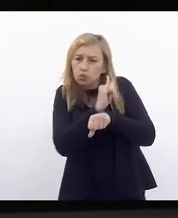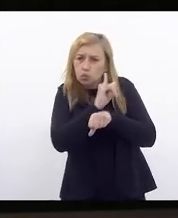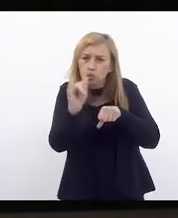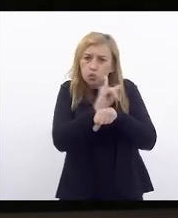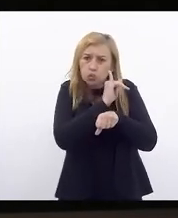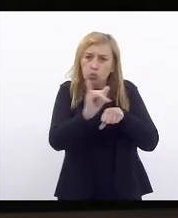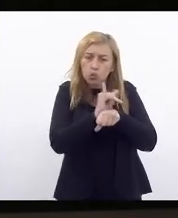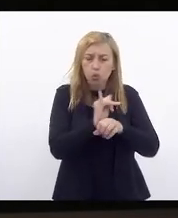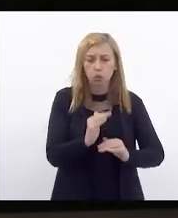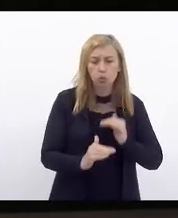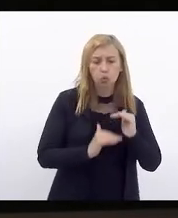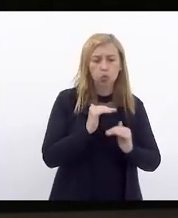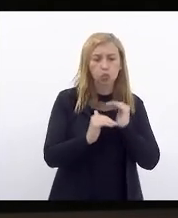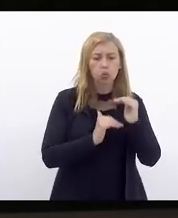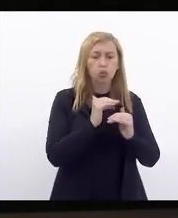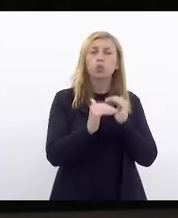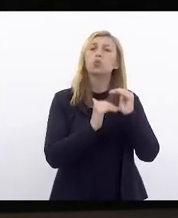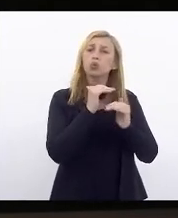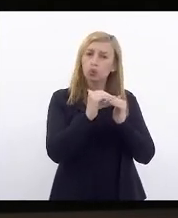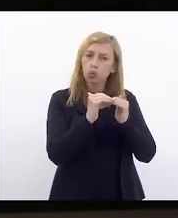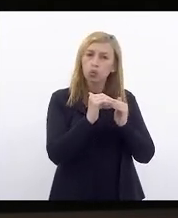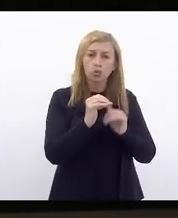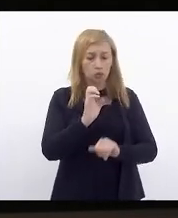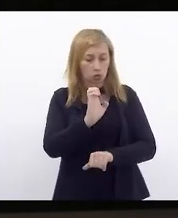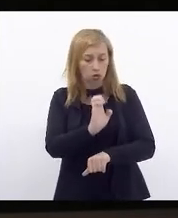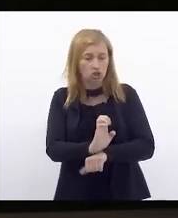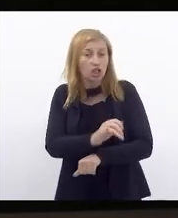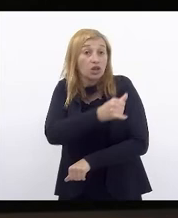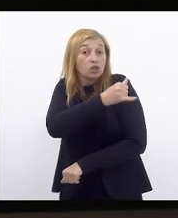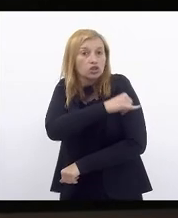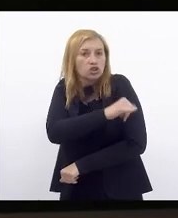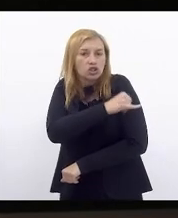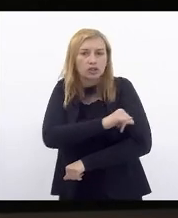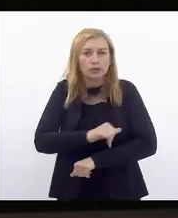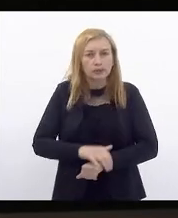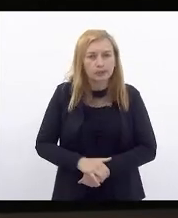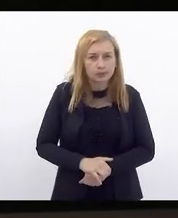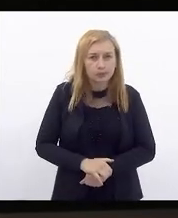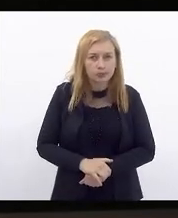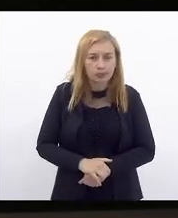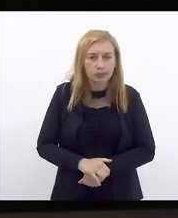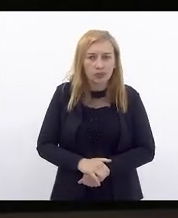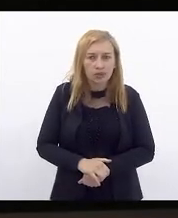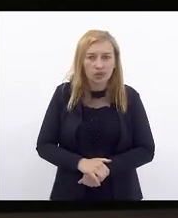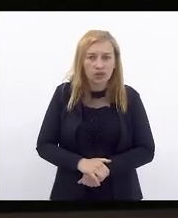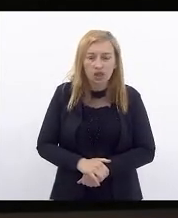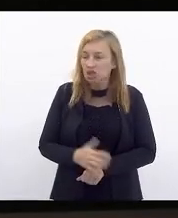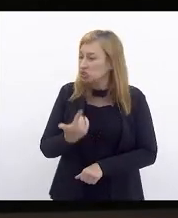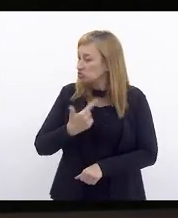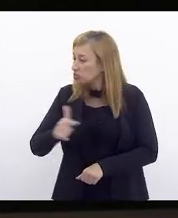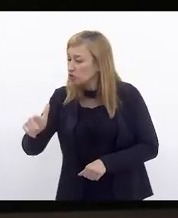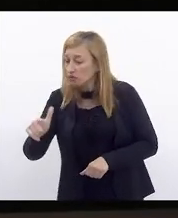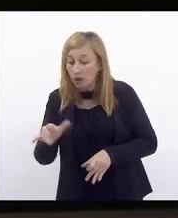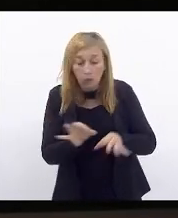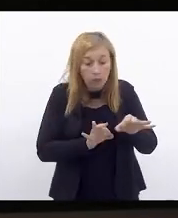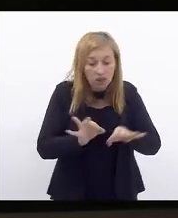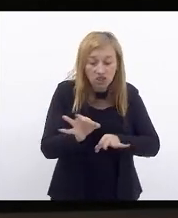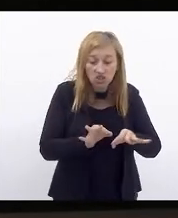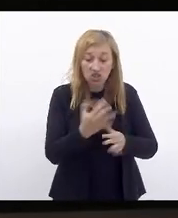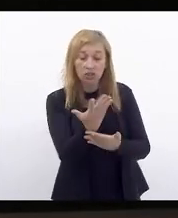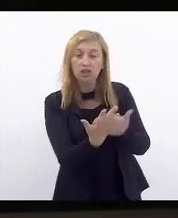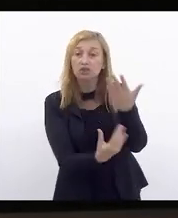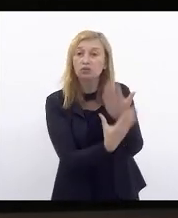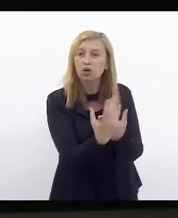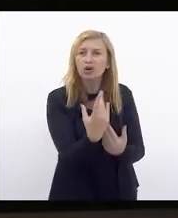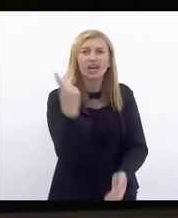para o desenvolvimento do Estado do Rio de Janeiro. Sem esse planejamento nas mãos,